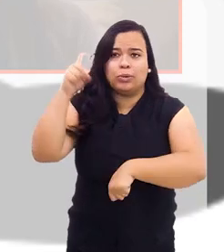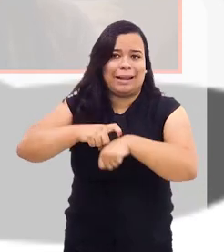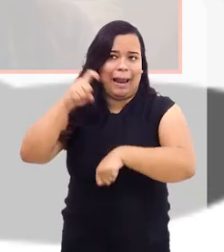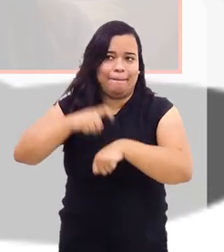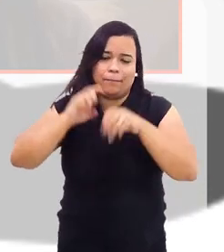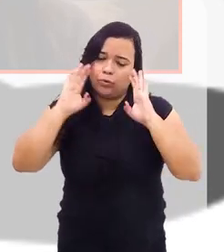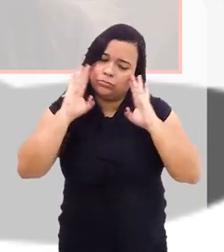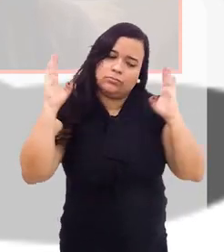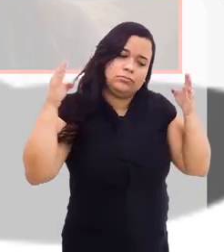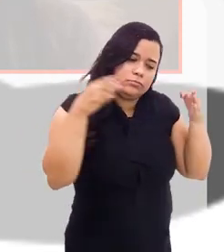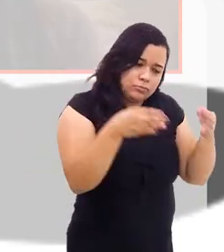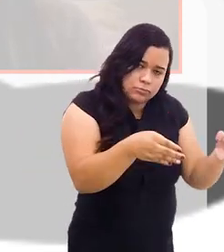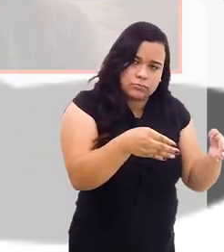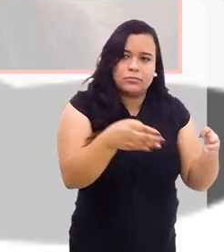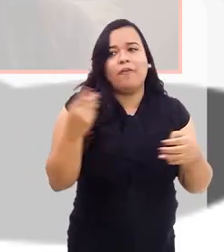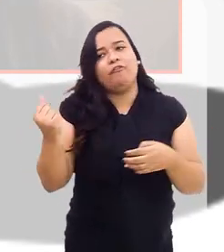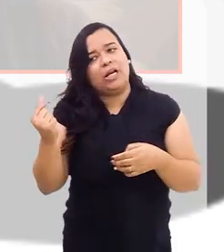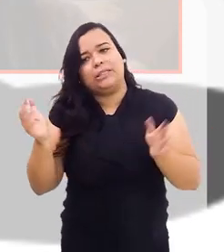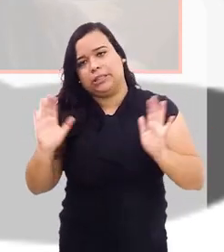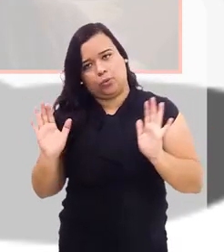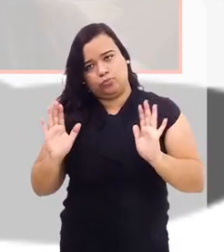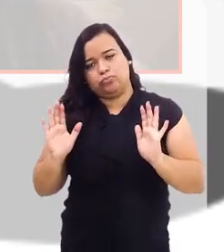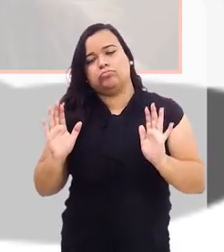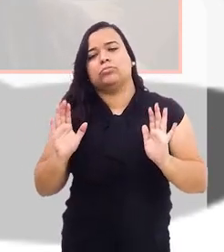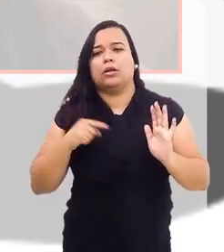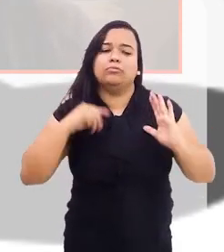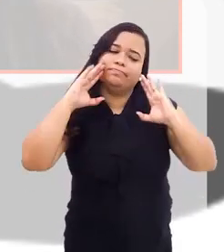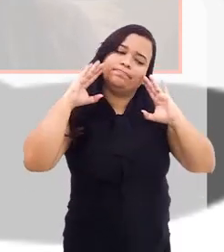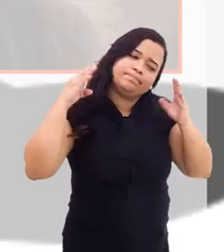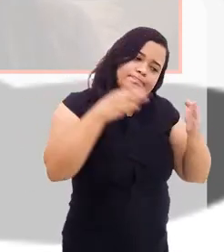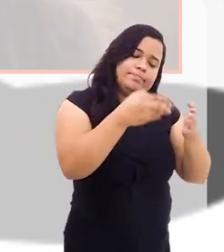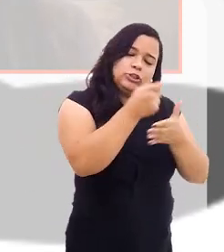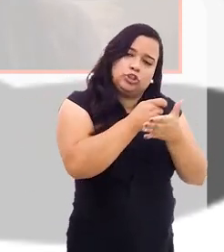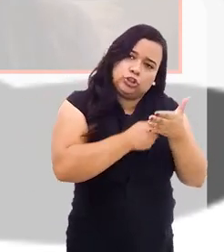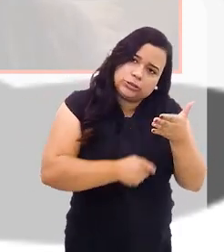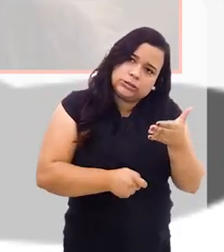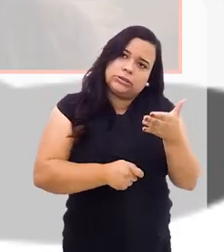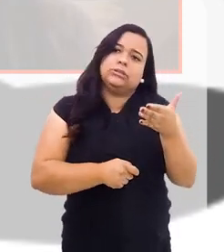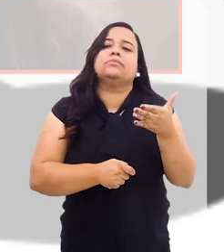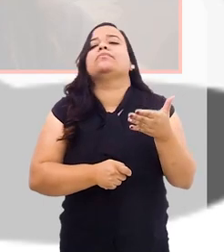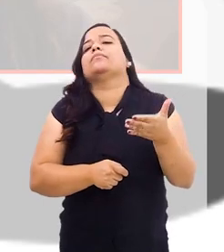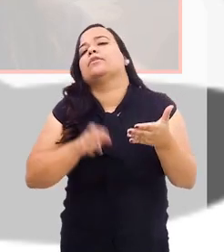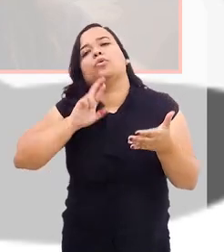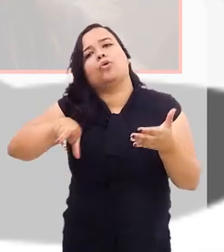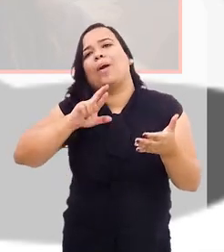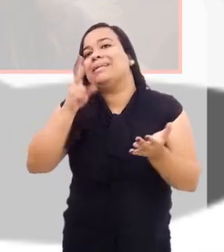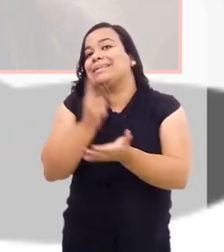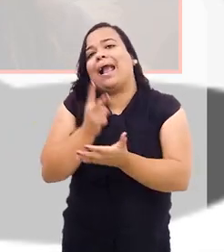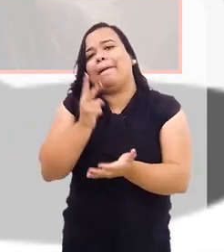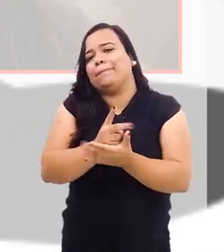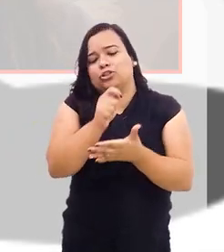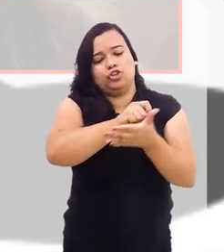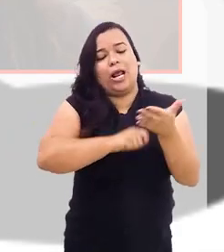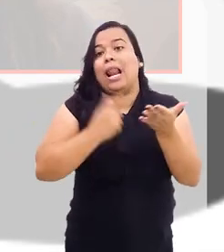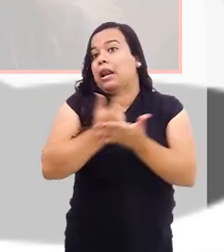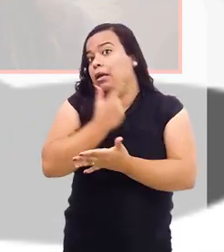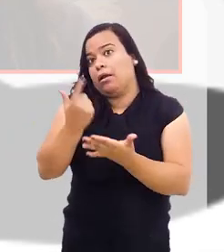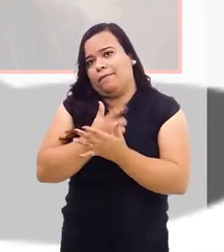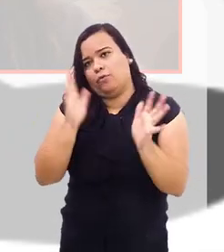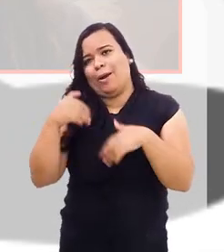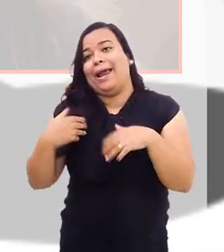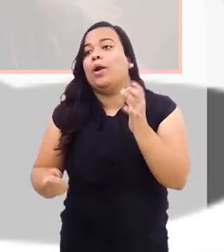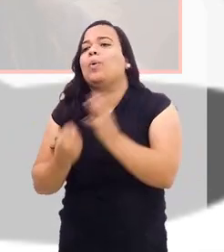do meu tempo. Eu passo 100% do meu tempo trabalhando em função da escrita. Não necessariamente escrevendo livros, mas eu